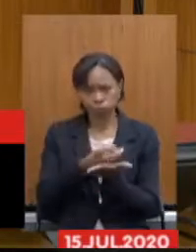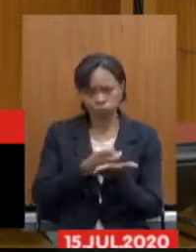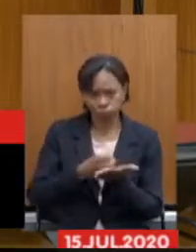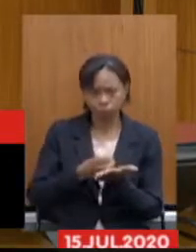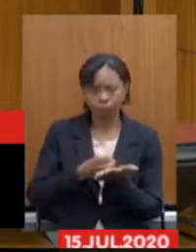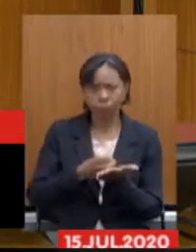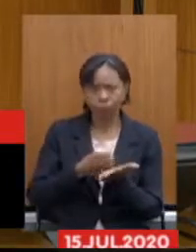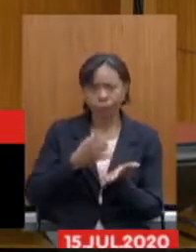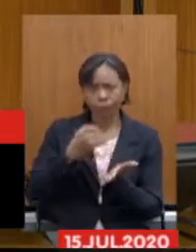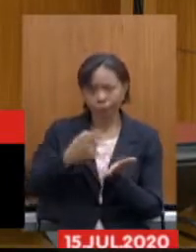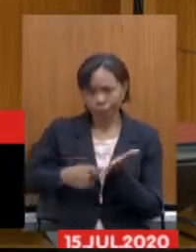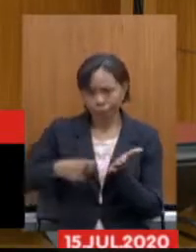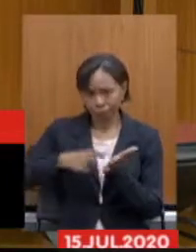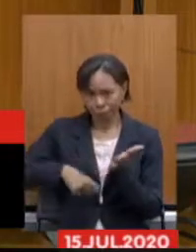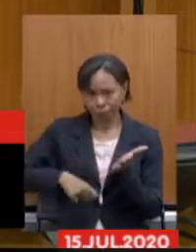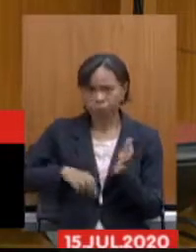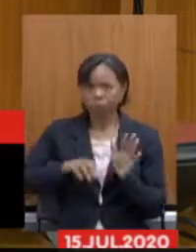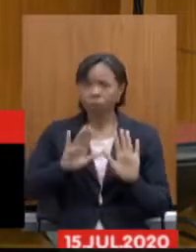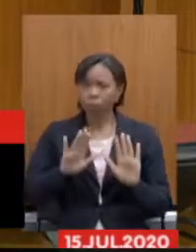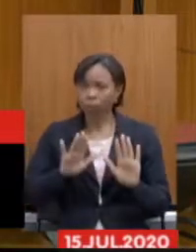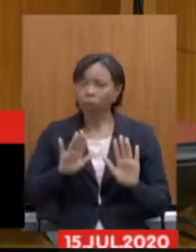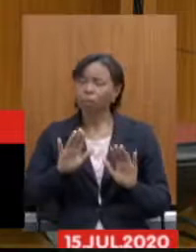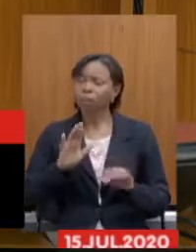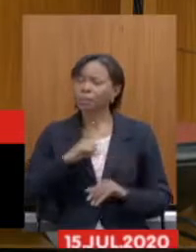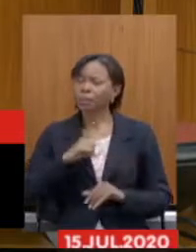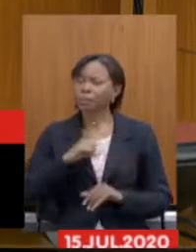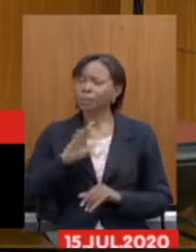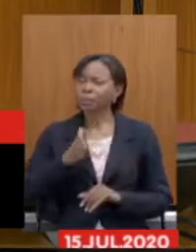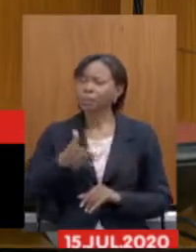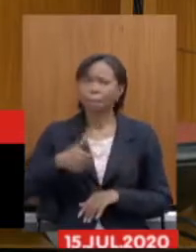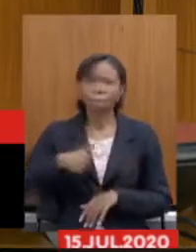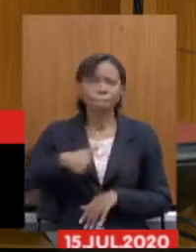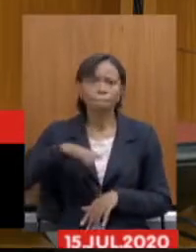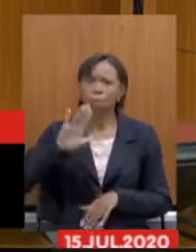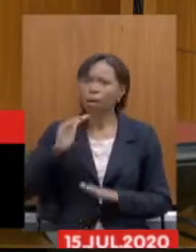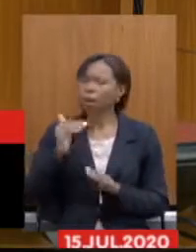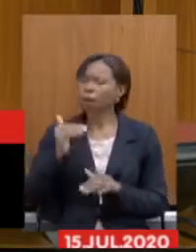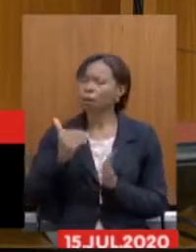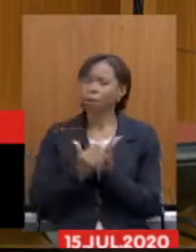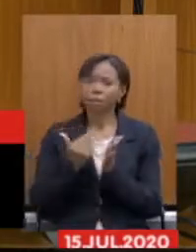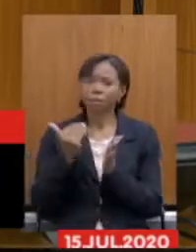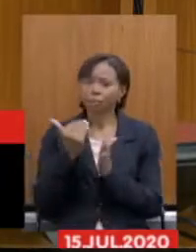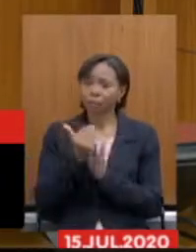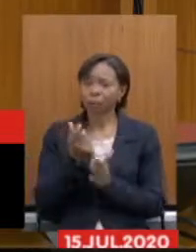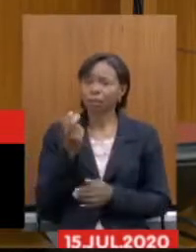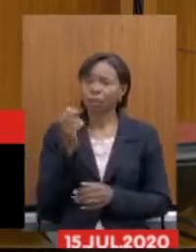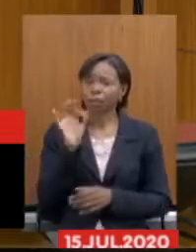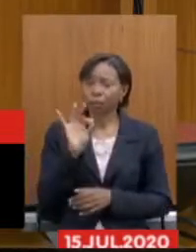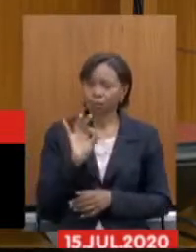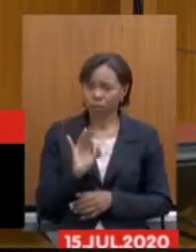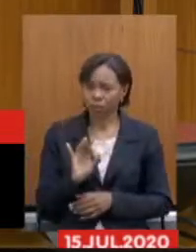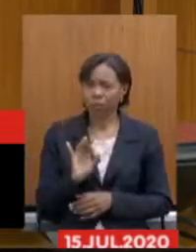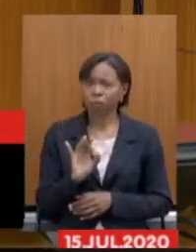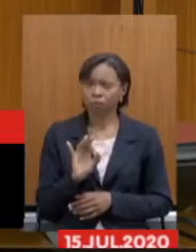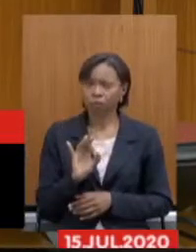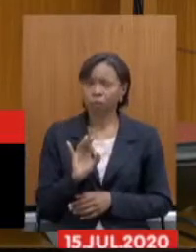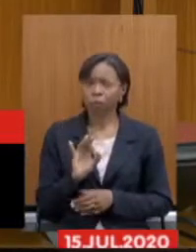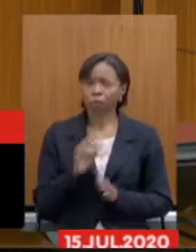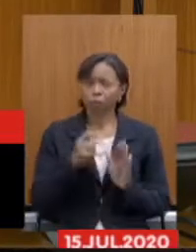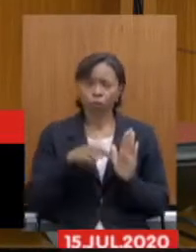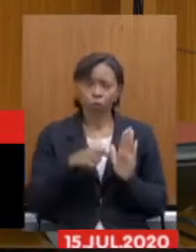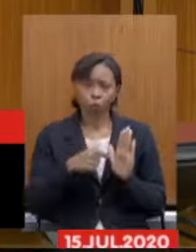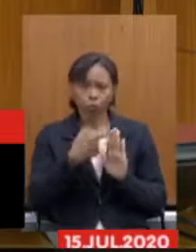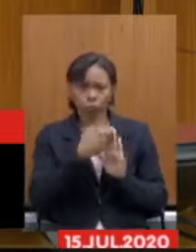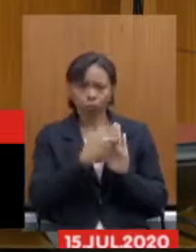maior alíquota dentre todos os projetos que tramitaram nas Assembleias Legislativas, e também em um paralelo com o texto aprovado no âmbito